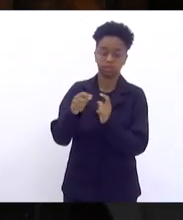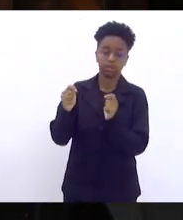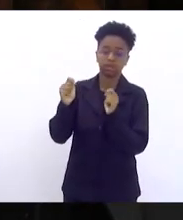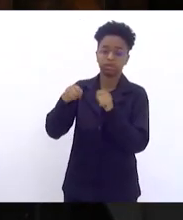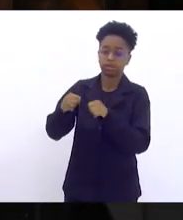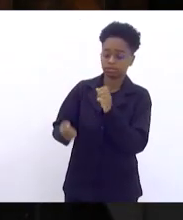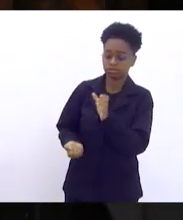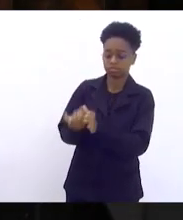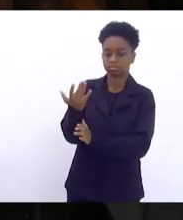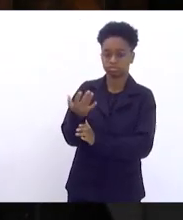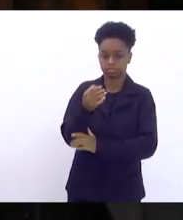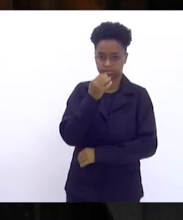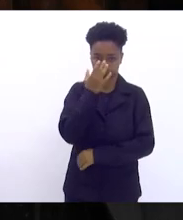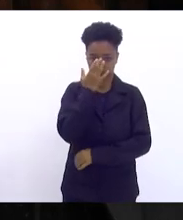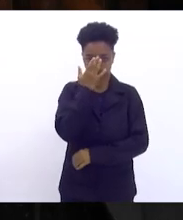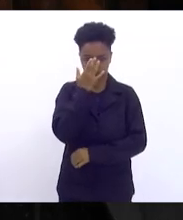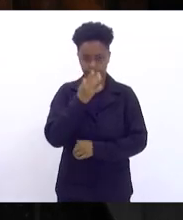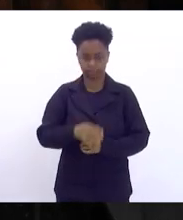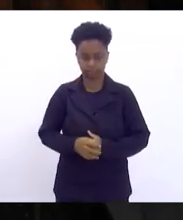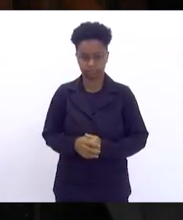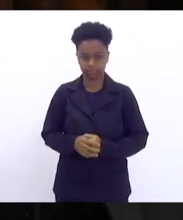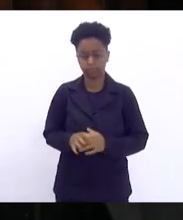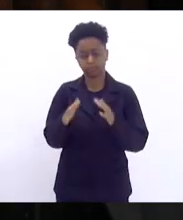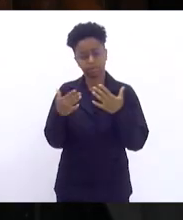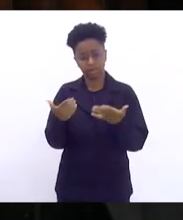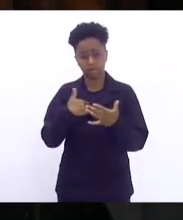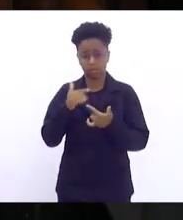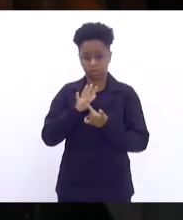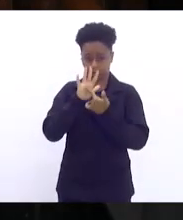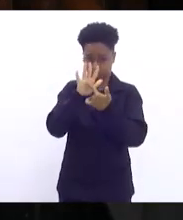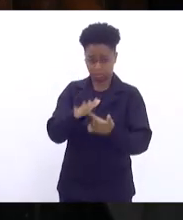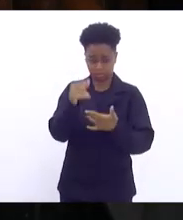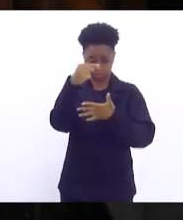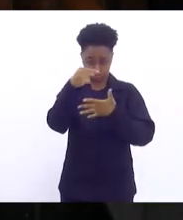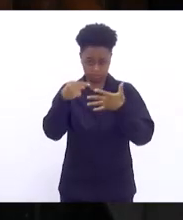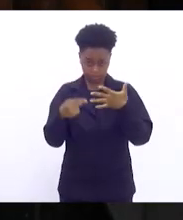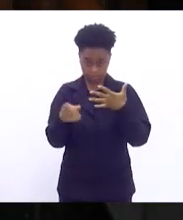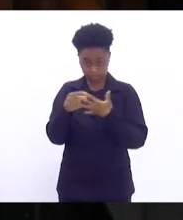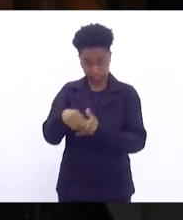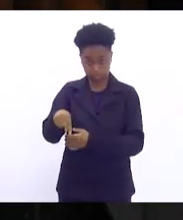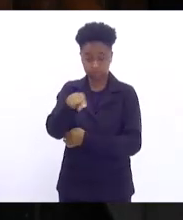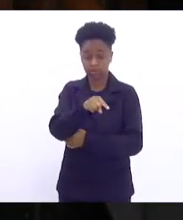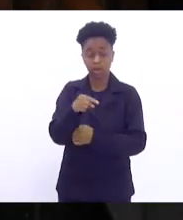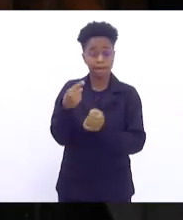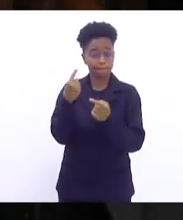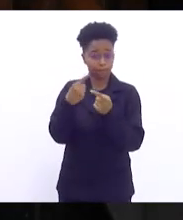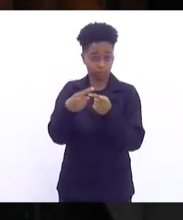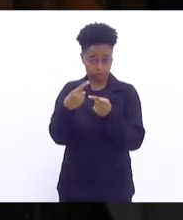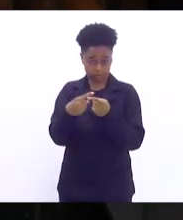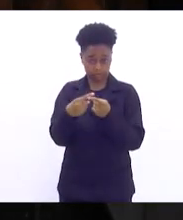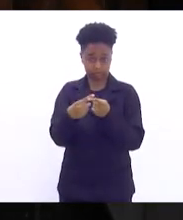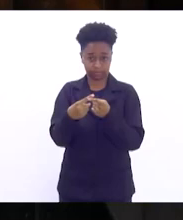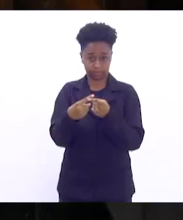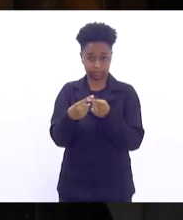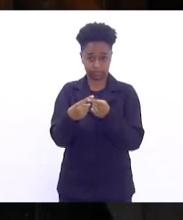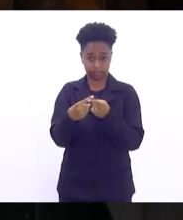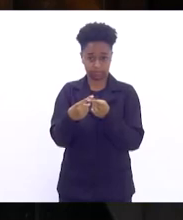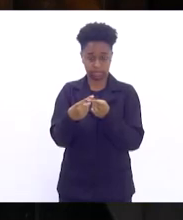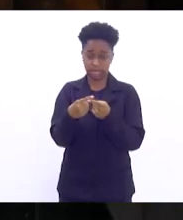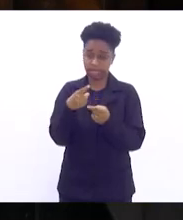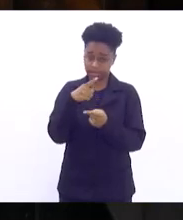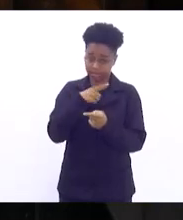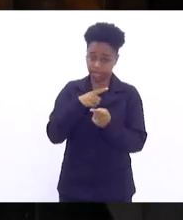instalado. Então, eu estou trazendo isso à baila porque porque existe